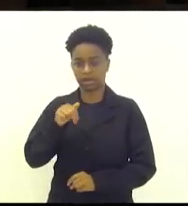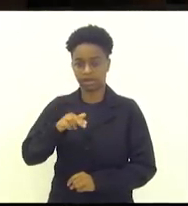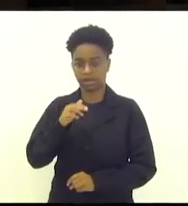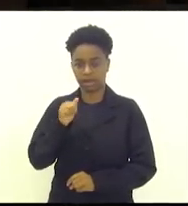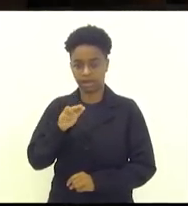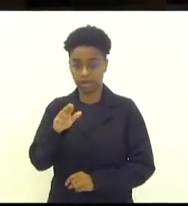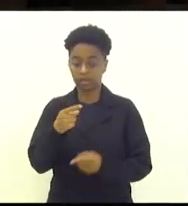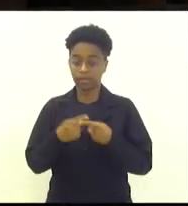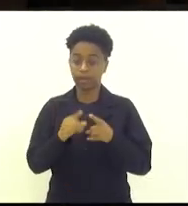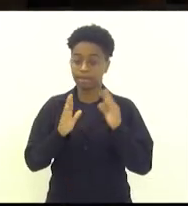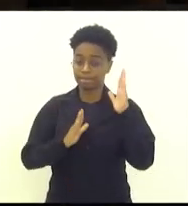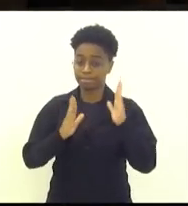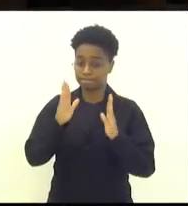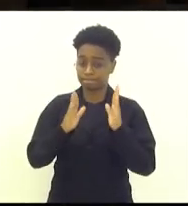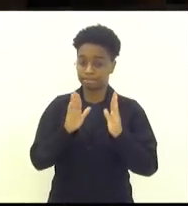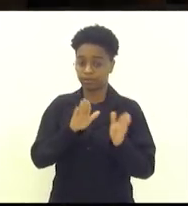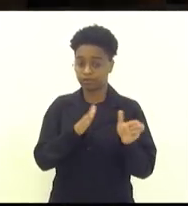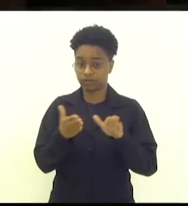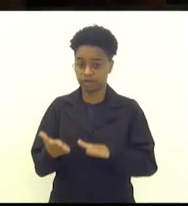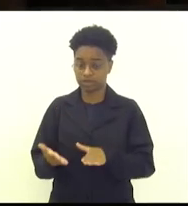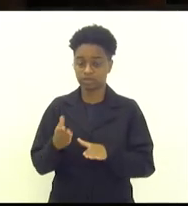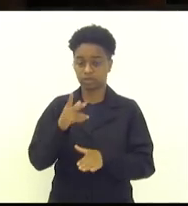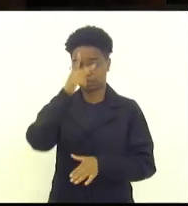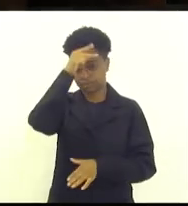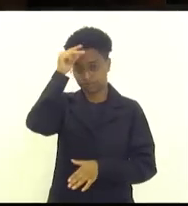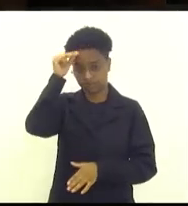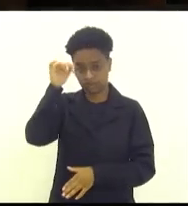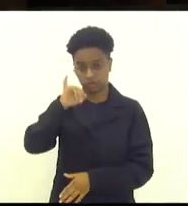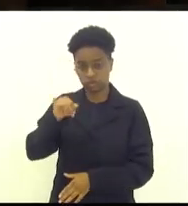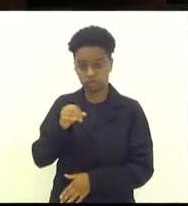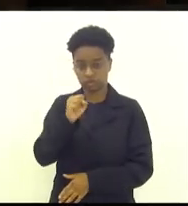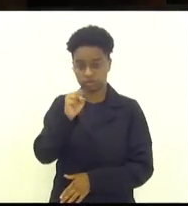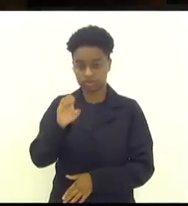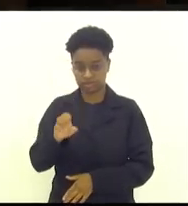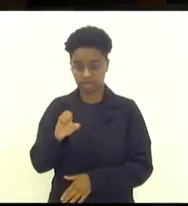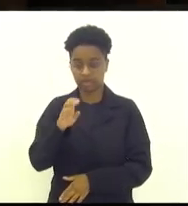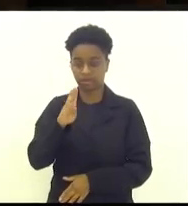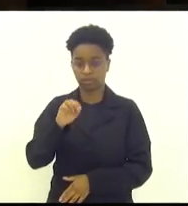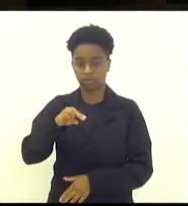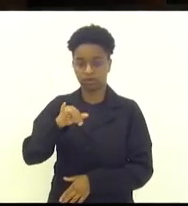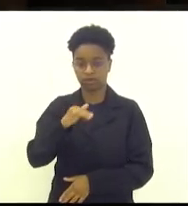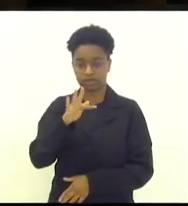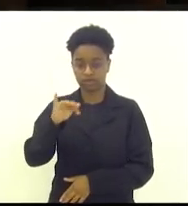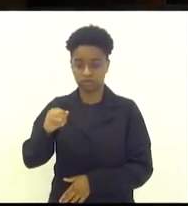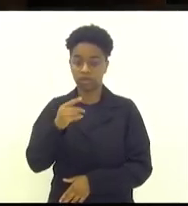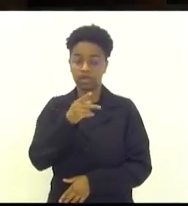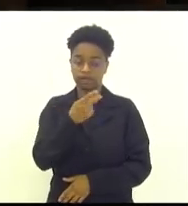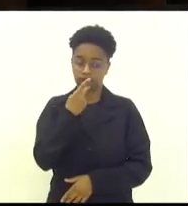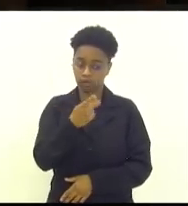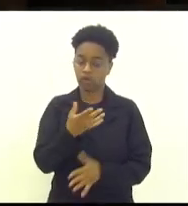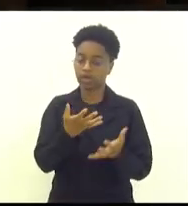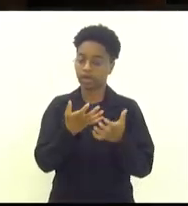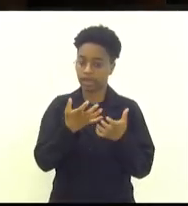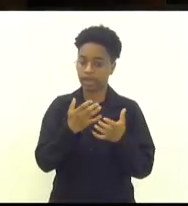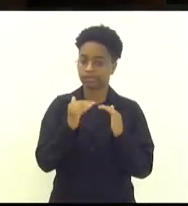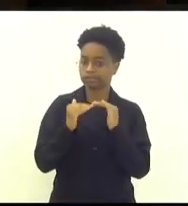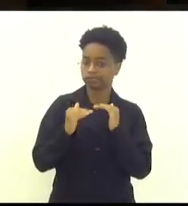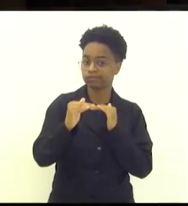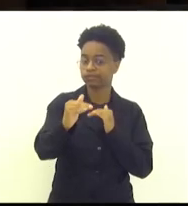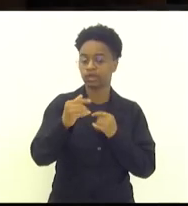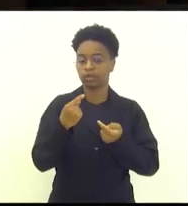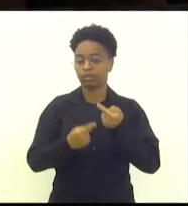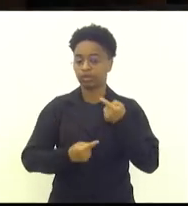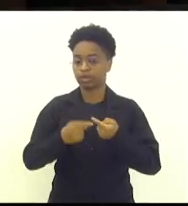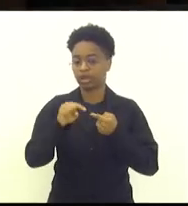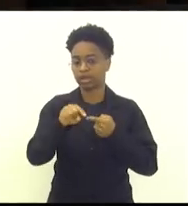falecimento do prefeito José Bonifácio se colocou como uma pessoa que quer a estabilidade política da cidade de Cabo